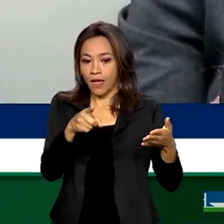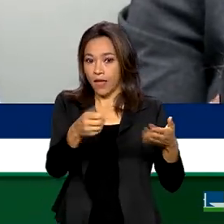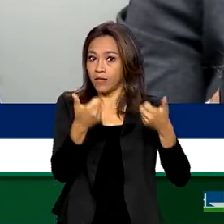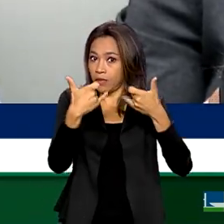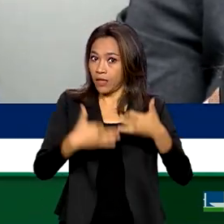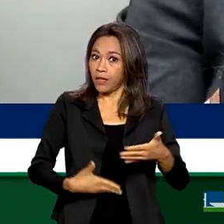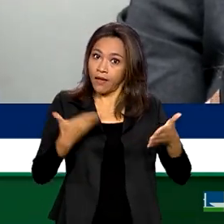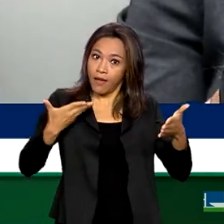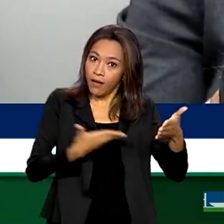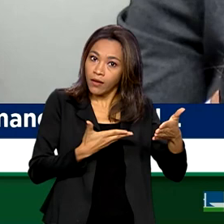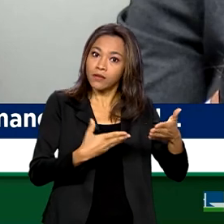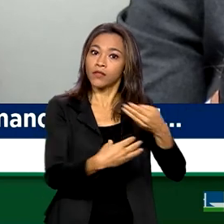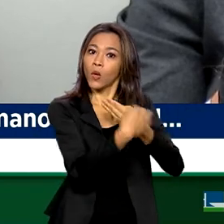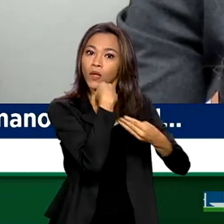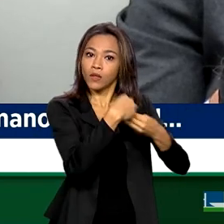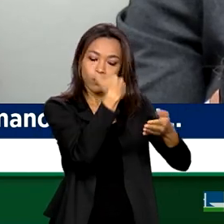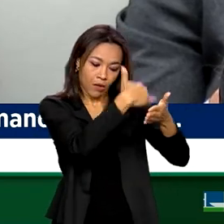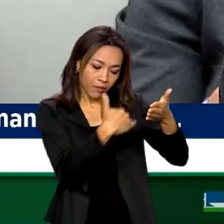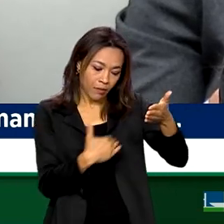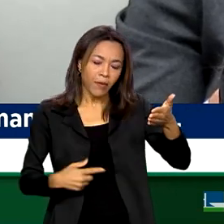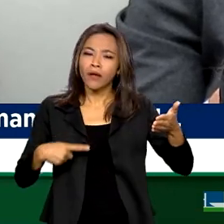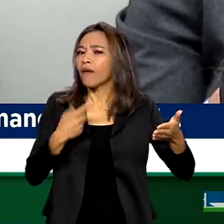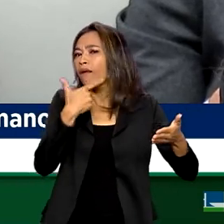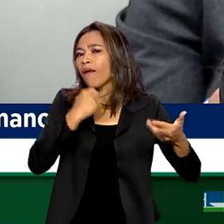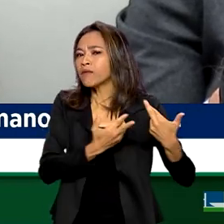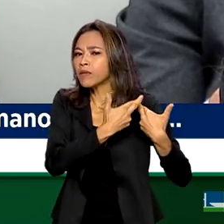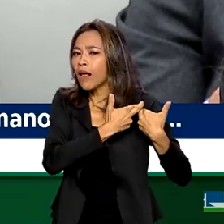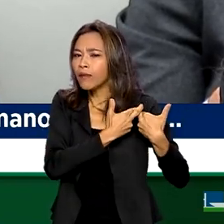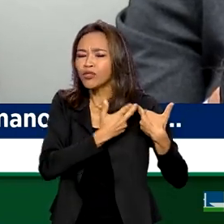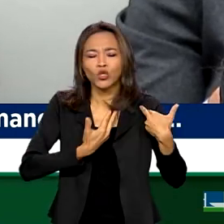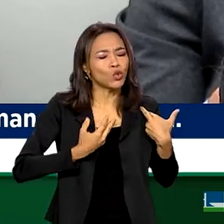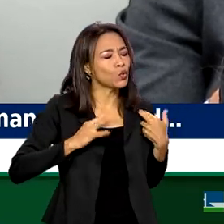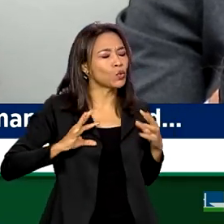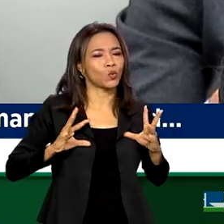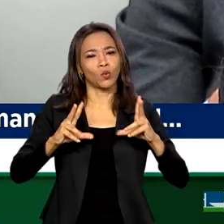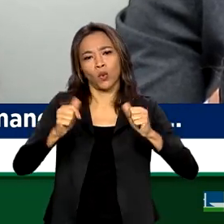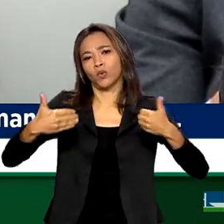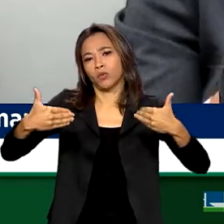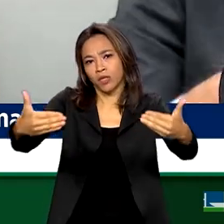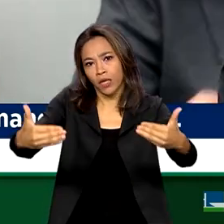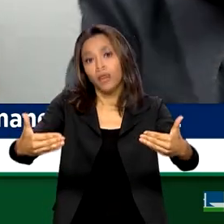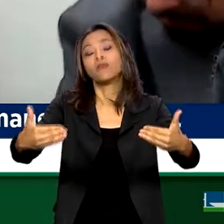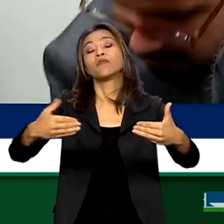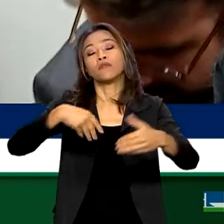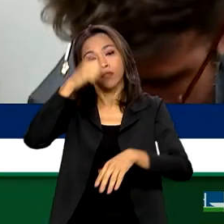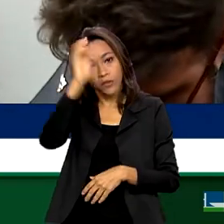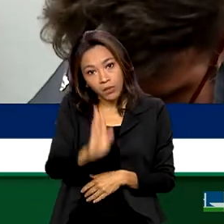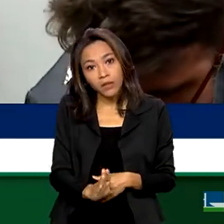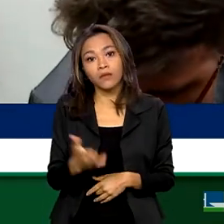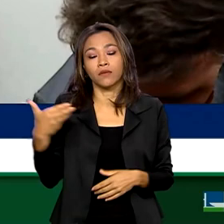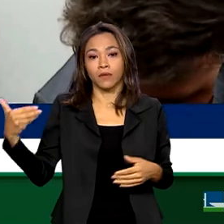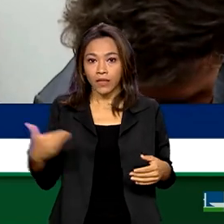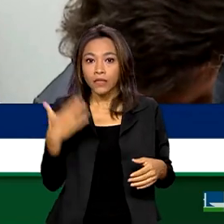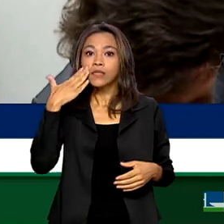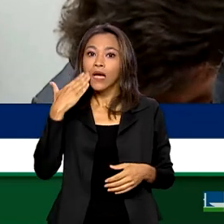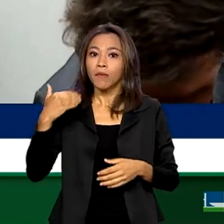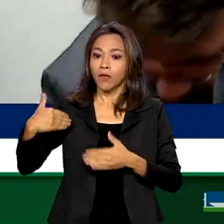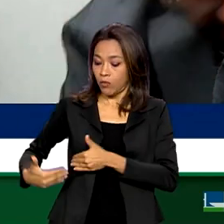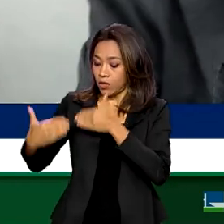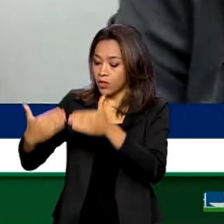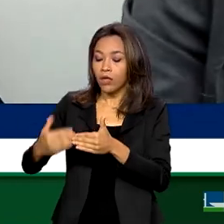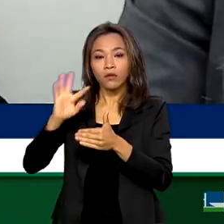de responsabilidade de todo o Estado brasileiro, portanto, de todos os ministérios e é necessário que o Ministério dos Direitos Humanos e da Cidadania articule